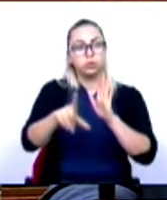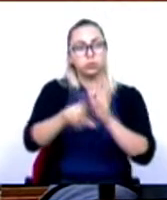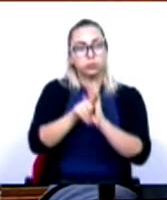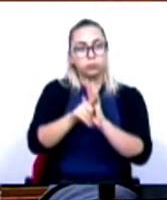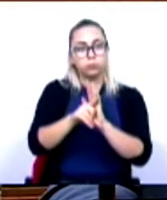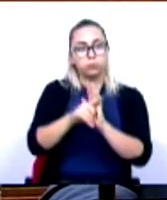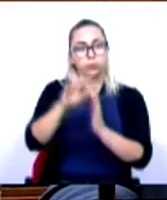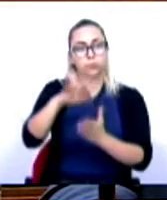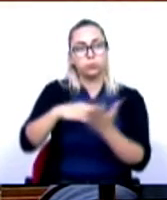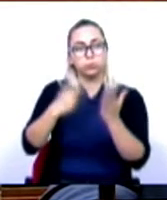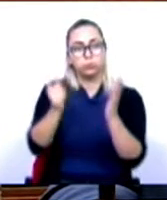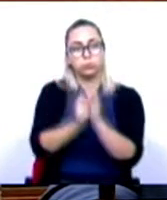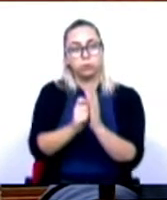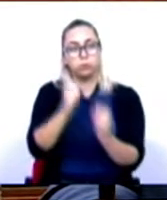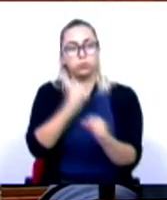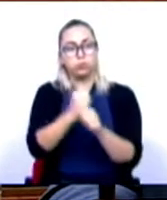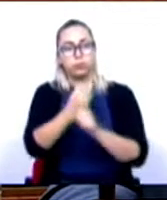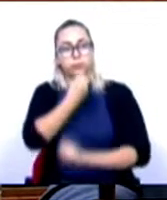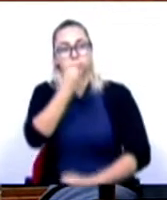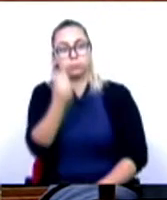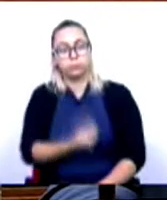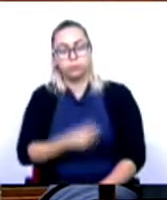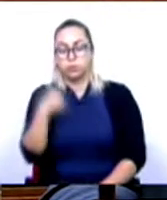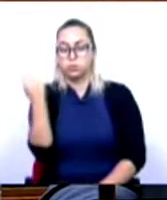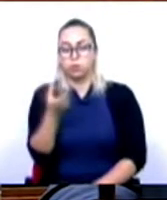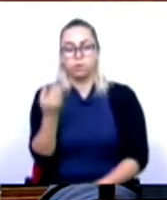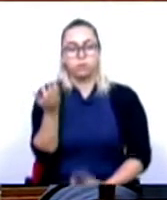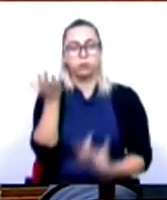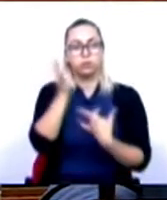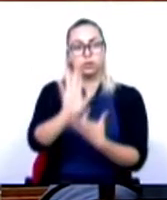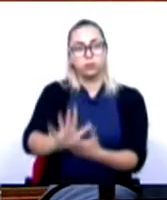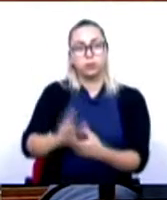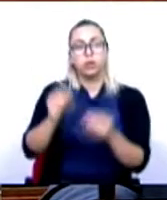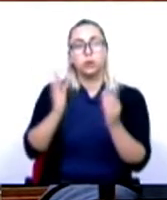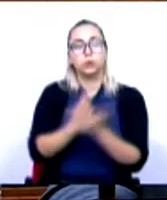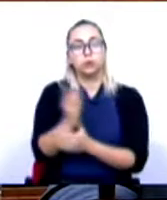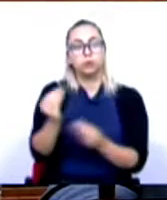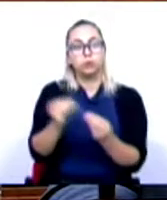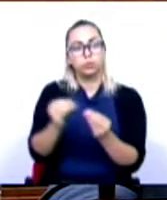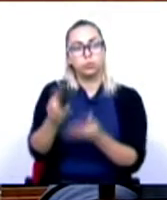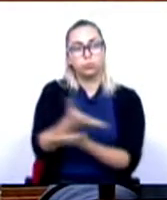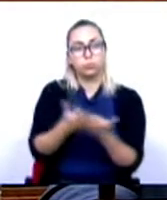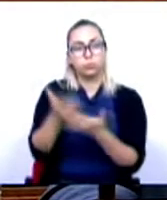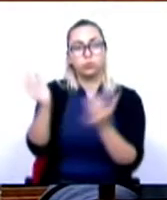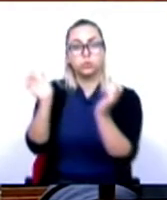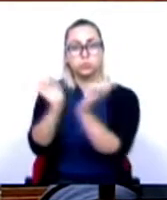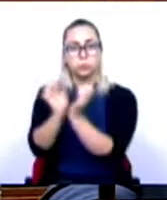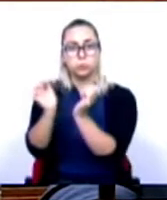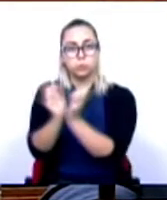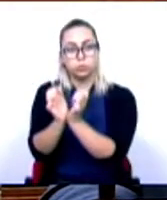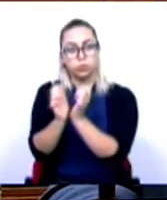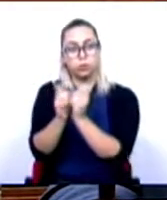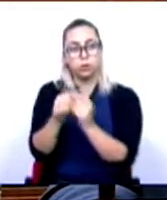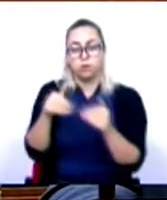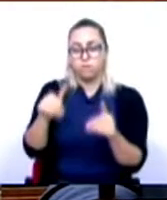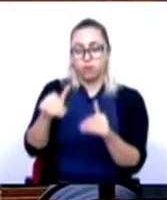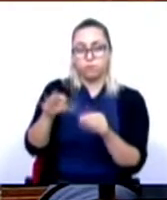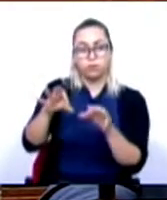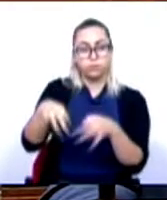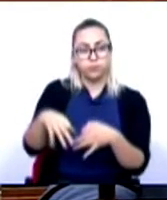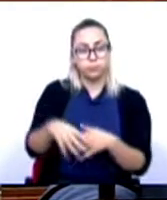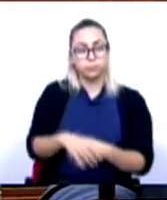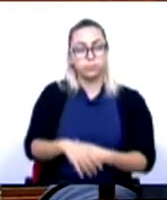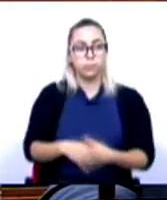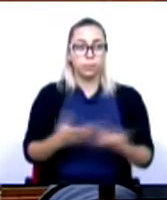para o Trabalho Digno, que apresentámos e temos estado em negociação em consideração social, estamos aliados a concluir, e que